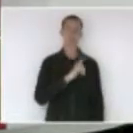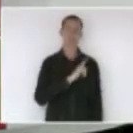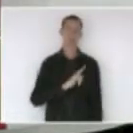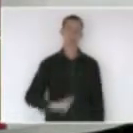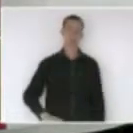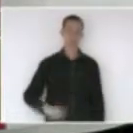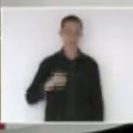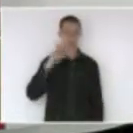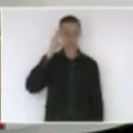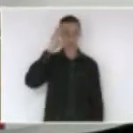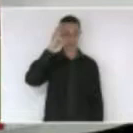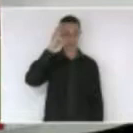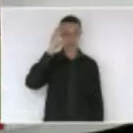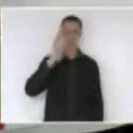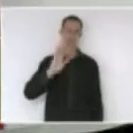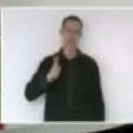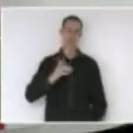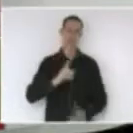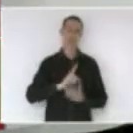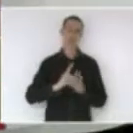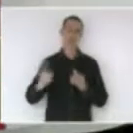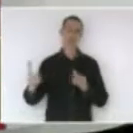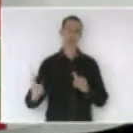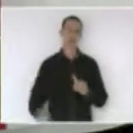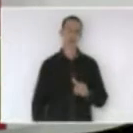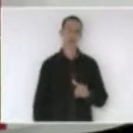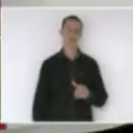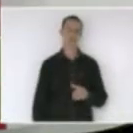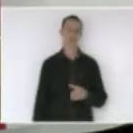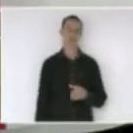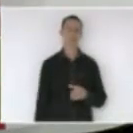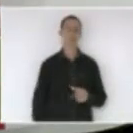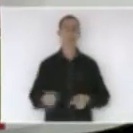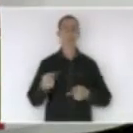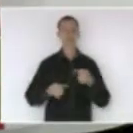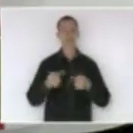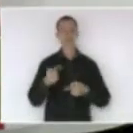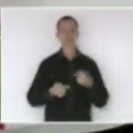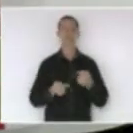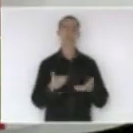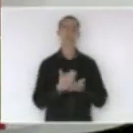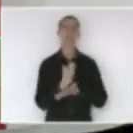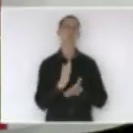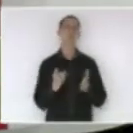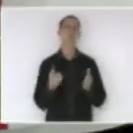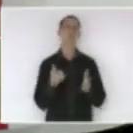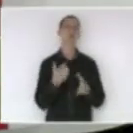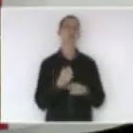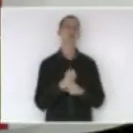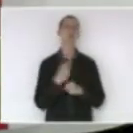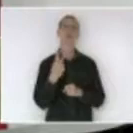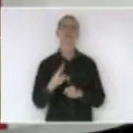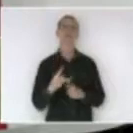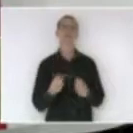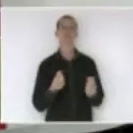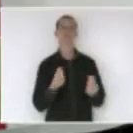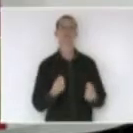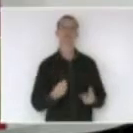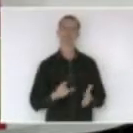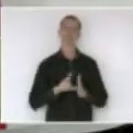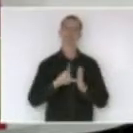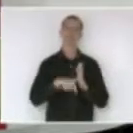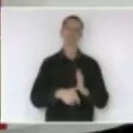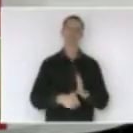não está mais nem no comando do Estado. Aí nós vamos discutir a aprovação das contas dele. Então, nós